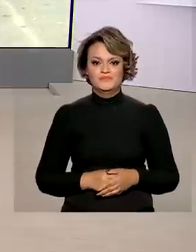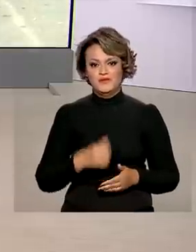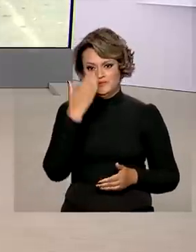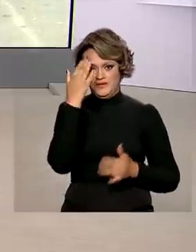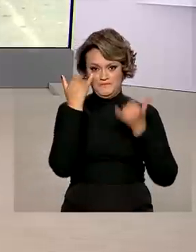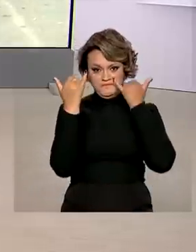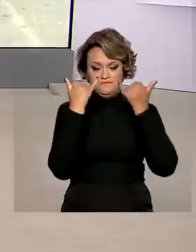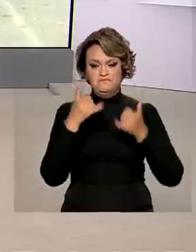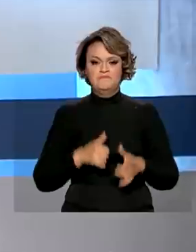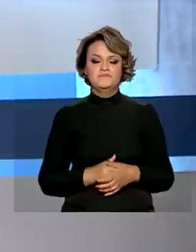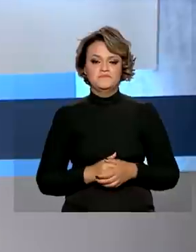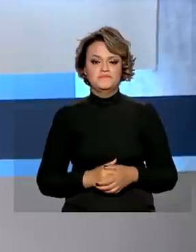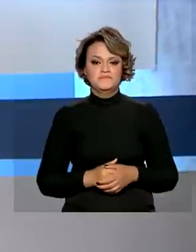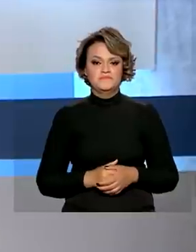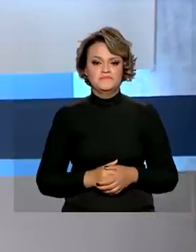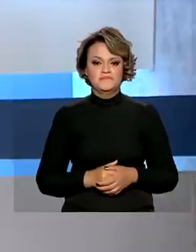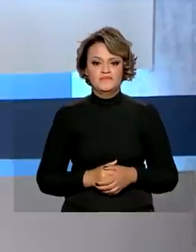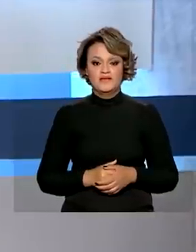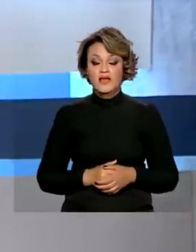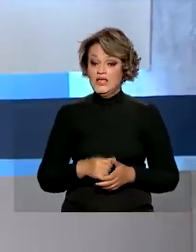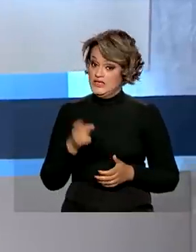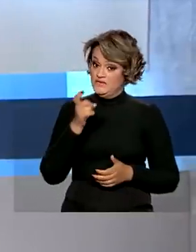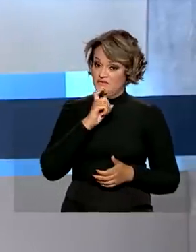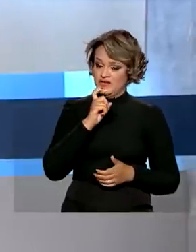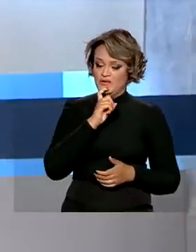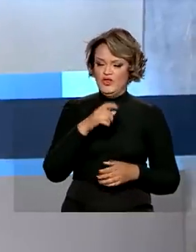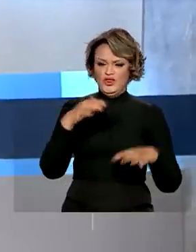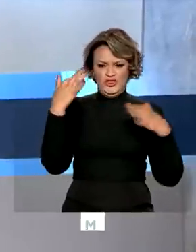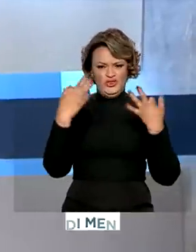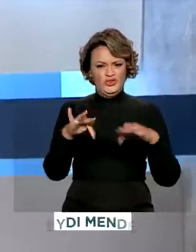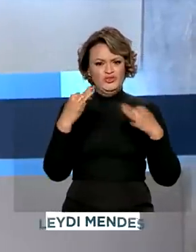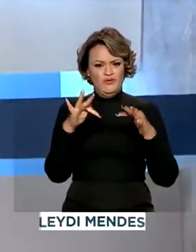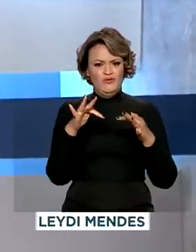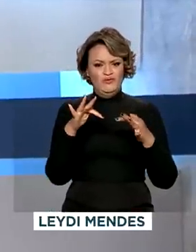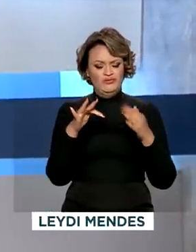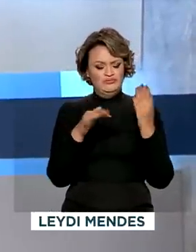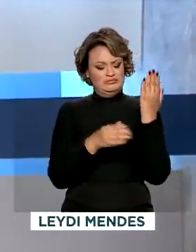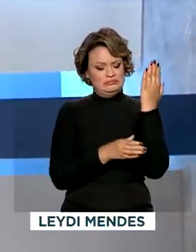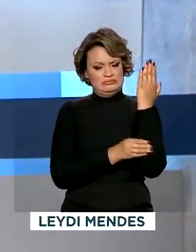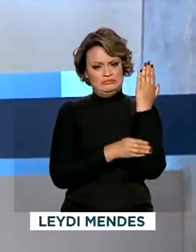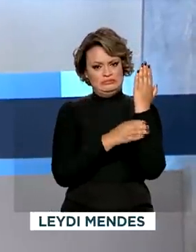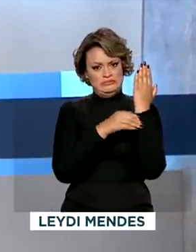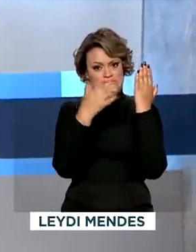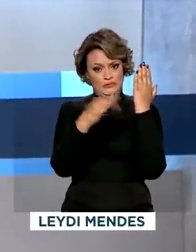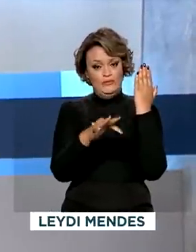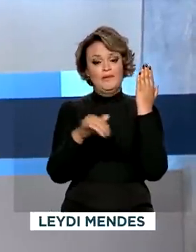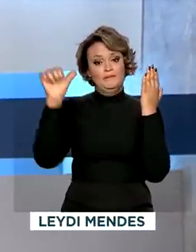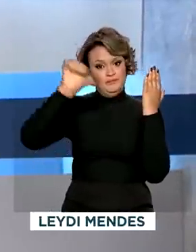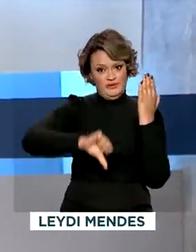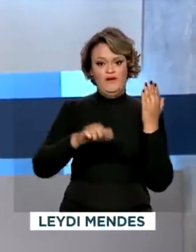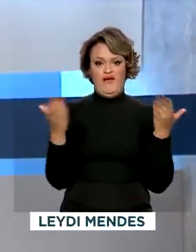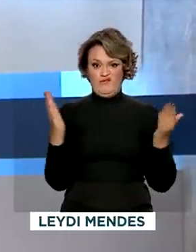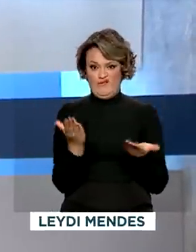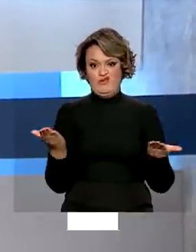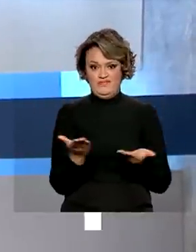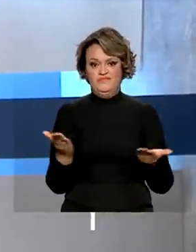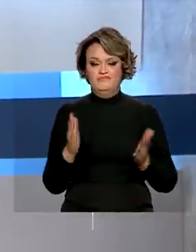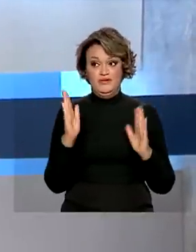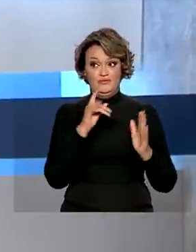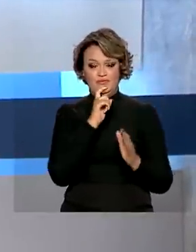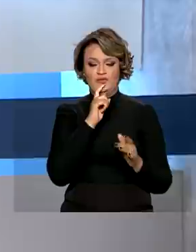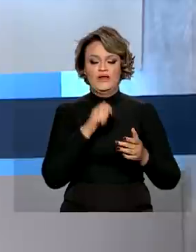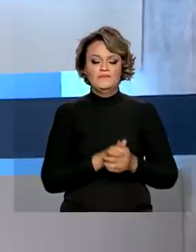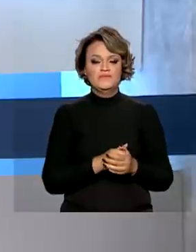Érica, pelas informações. E com o frio, as dores causadas pela fibromialgia pioram nessa época do ano. E é